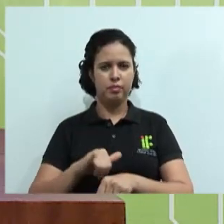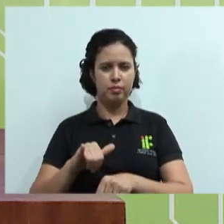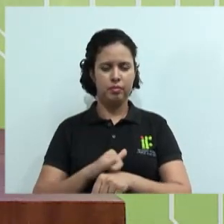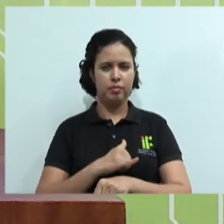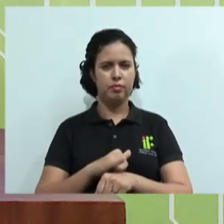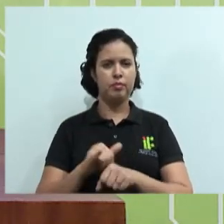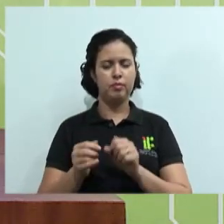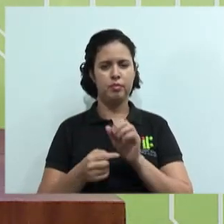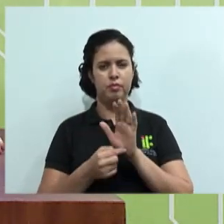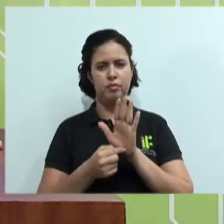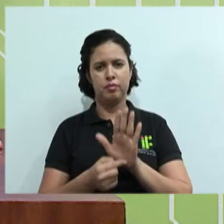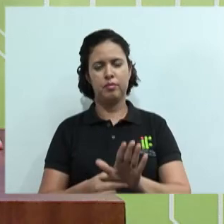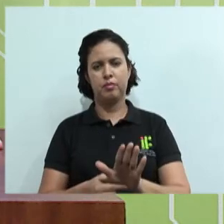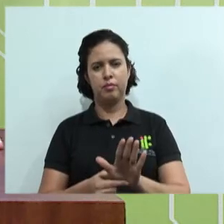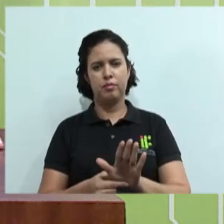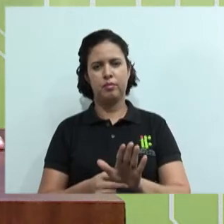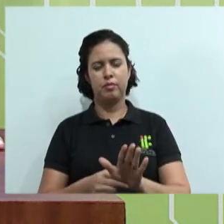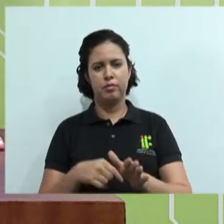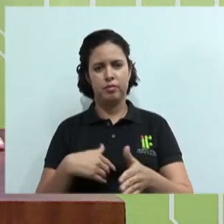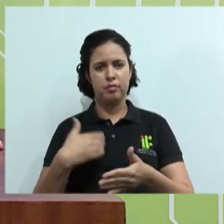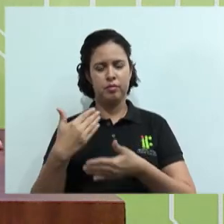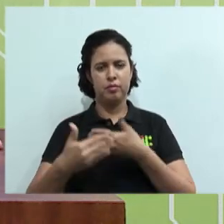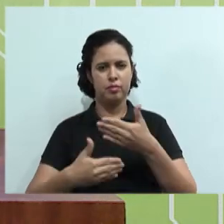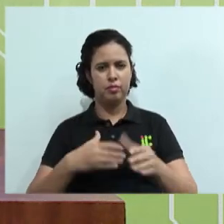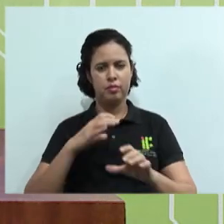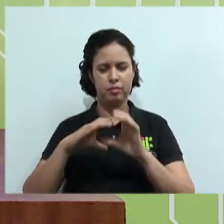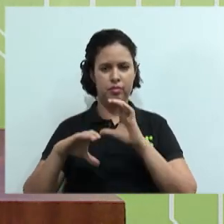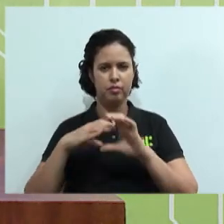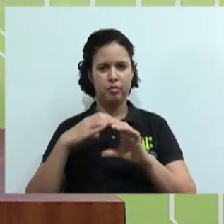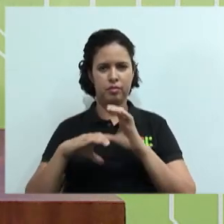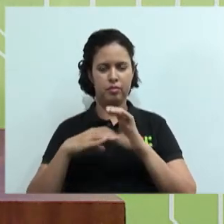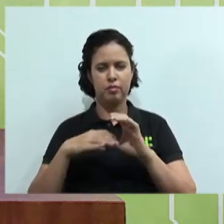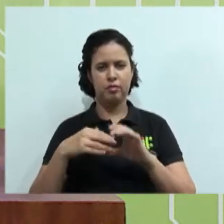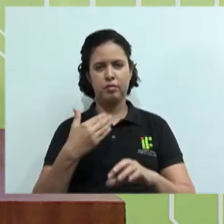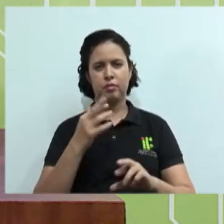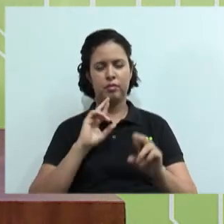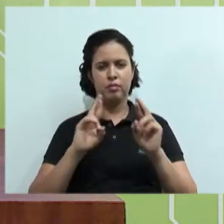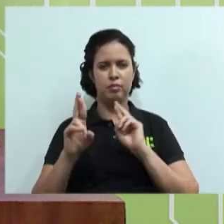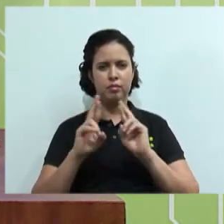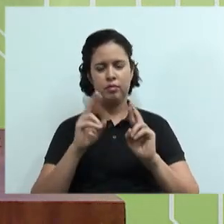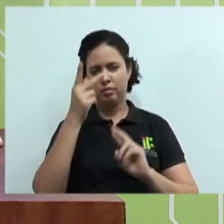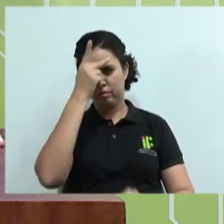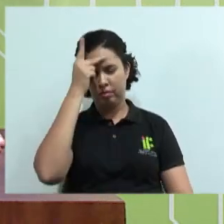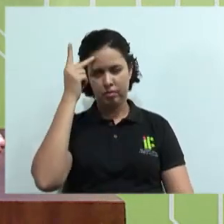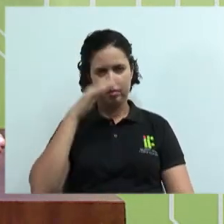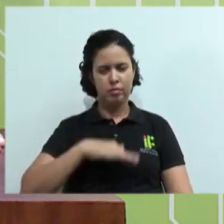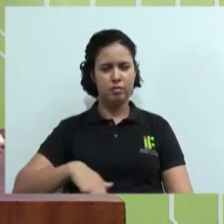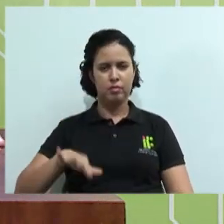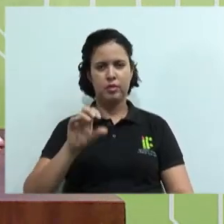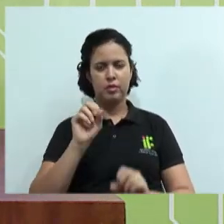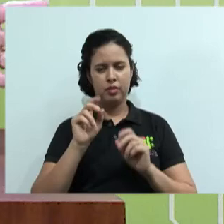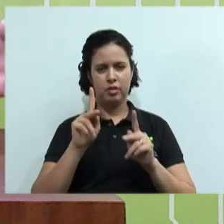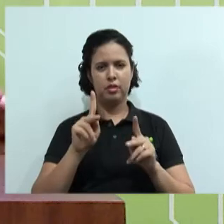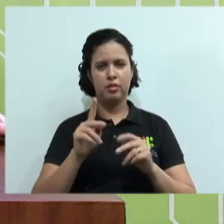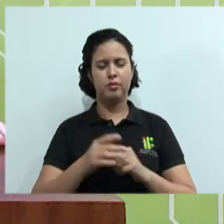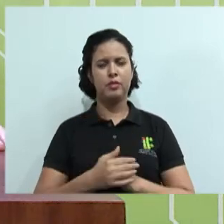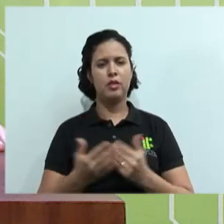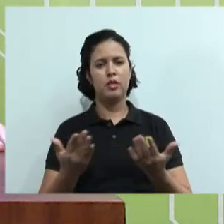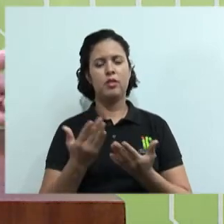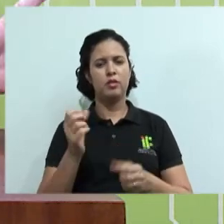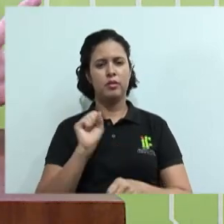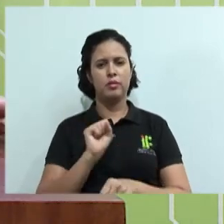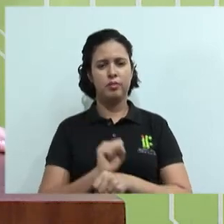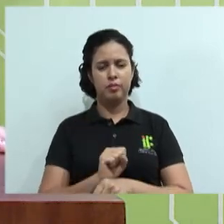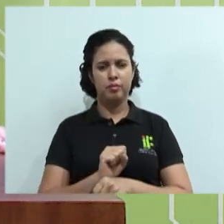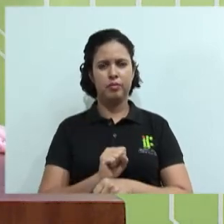demonstrados, que você possa aprimorar a sua comunicação e a sua relação entre as pessoas, ok? Então, nós ficamos por